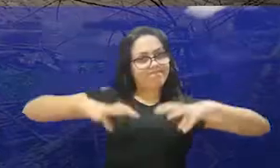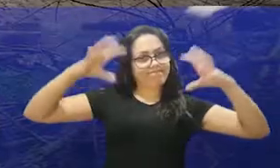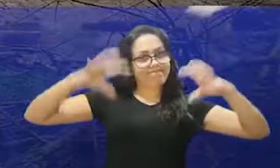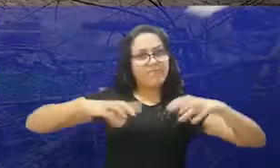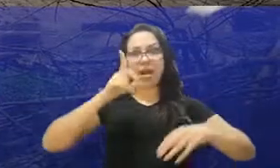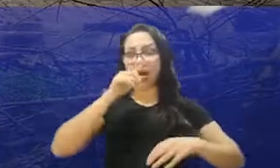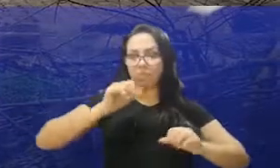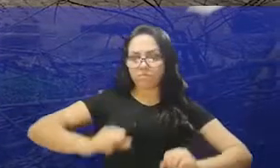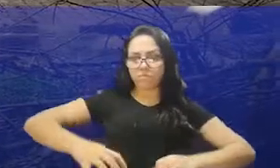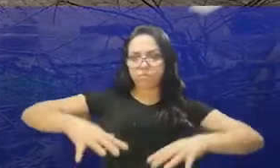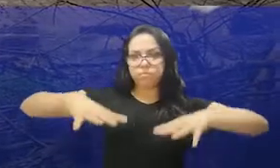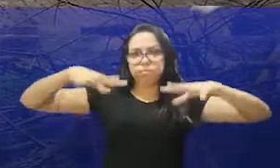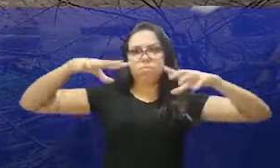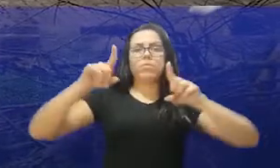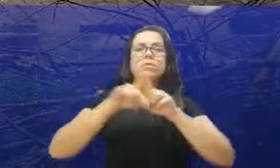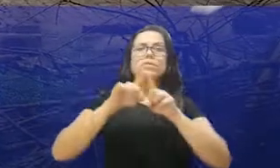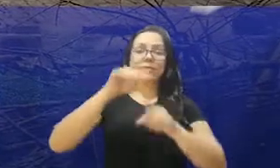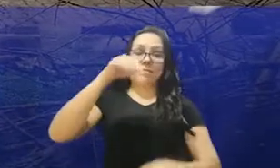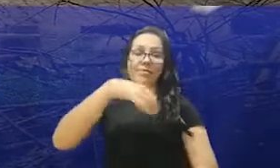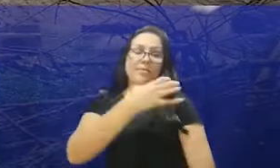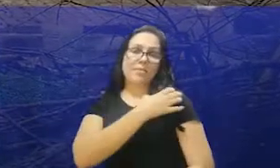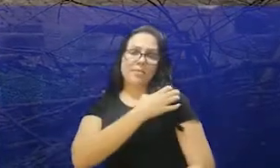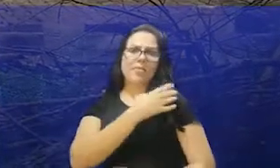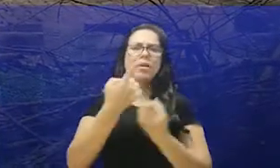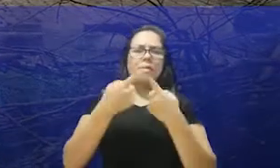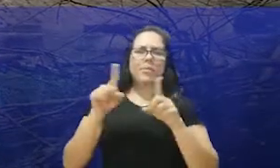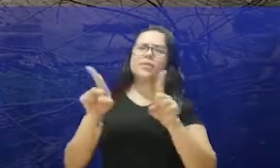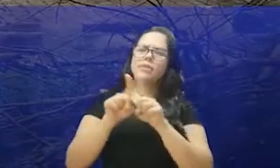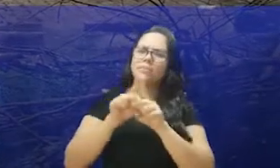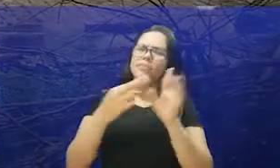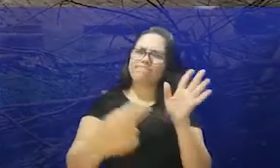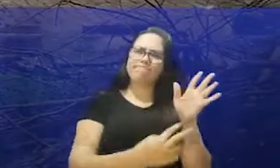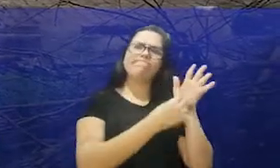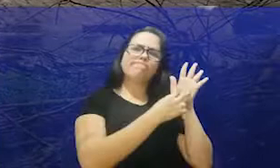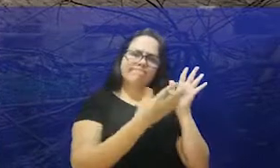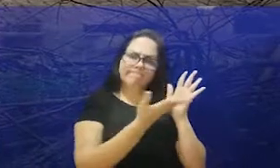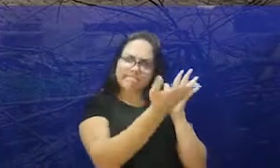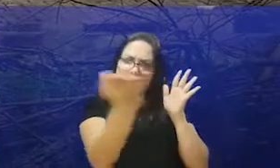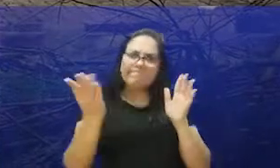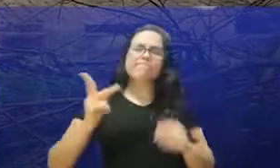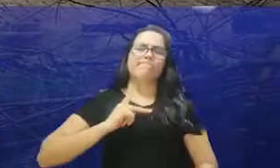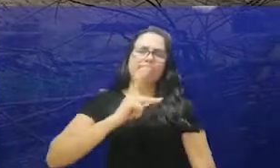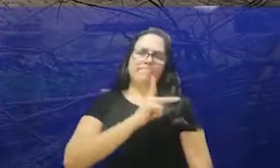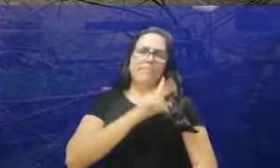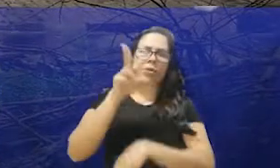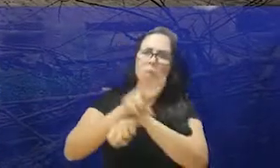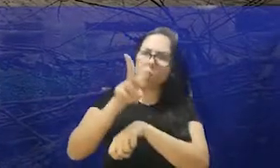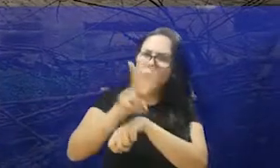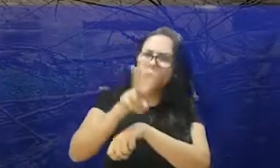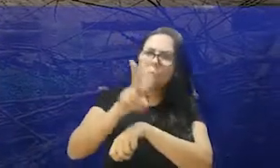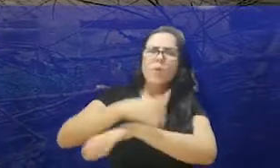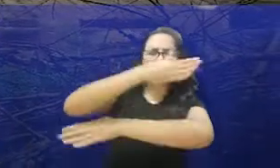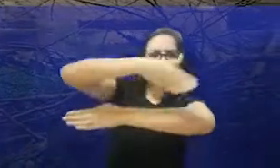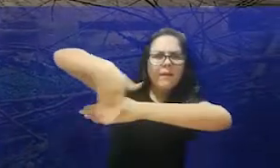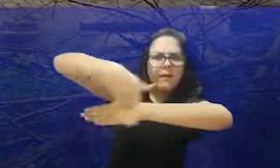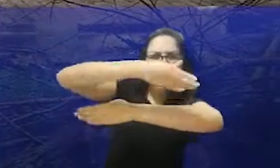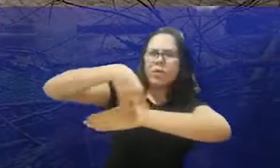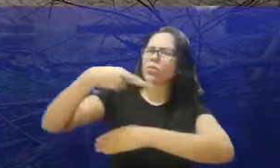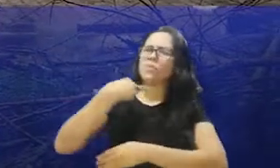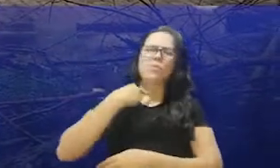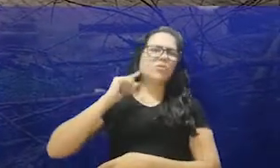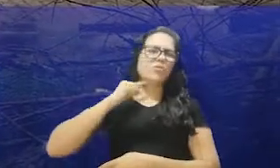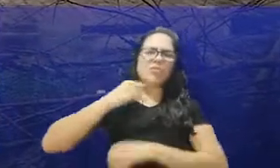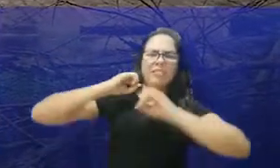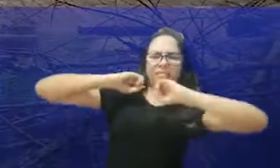e muitos alagamentos na cidade do Rio Grande, mas também venho fazer um alerta para a população para a gente cuidar mais das nossas